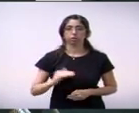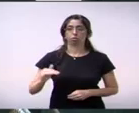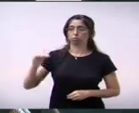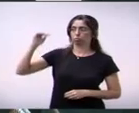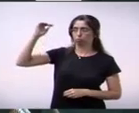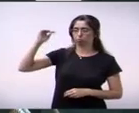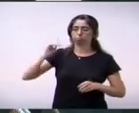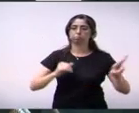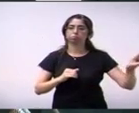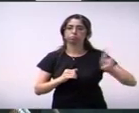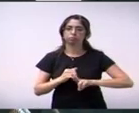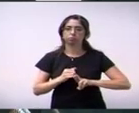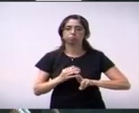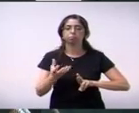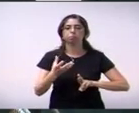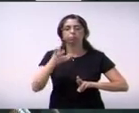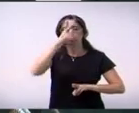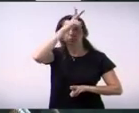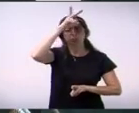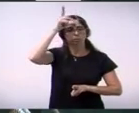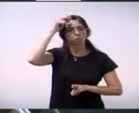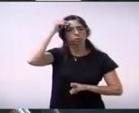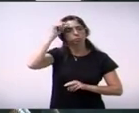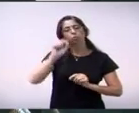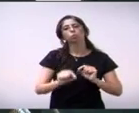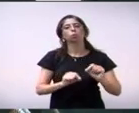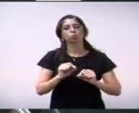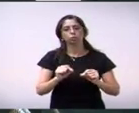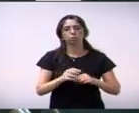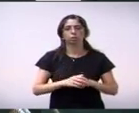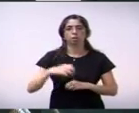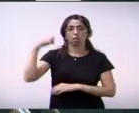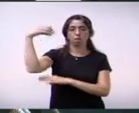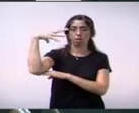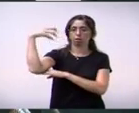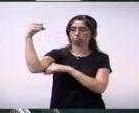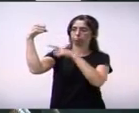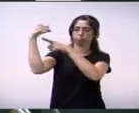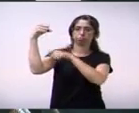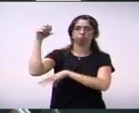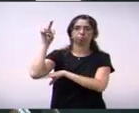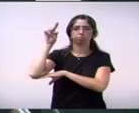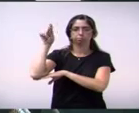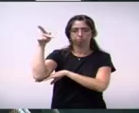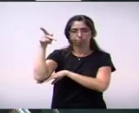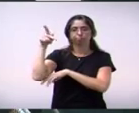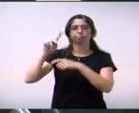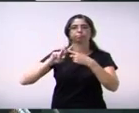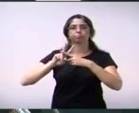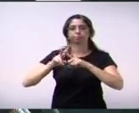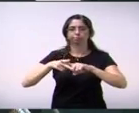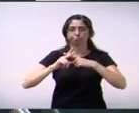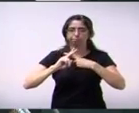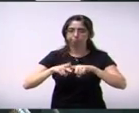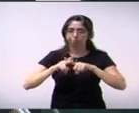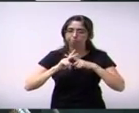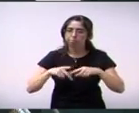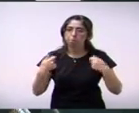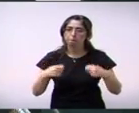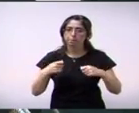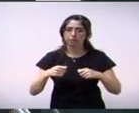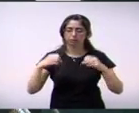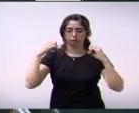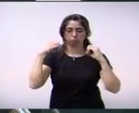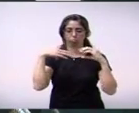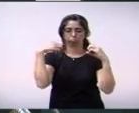informações ao Executivo quanto à manutenção das lâmpadas que estão danificadas por toda a